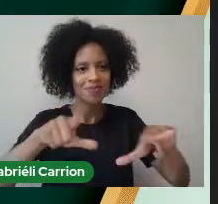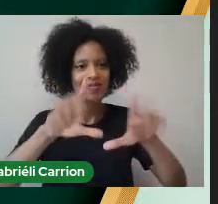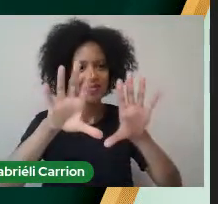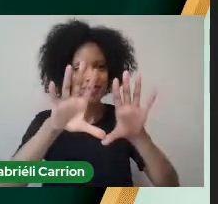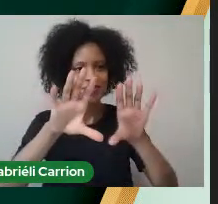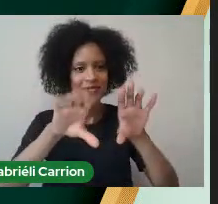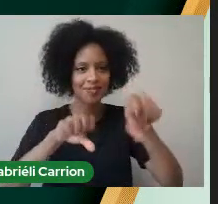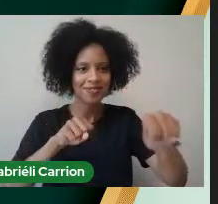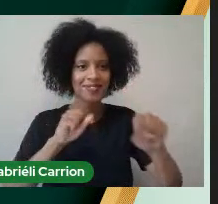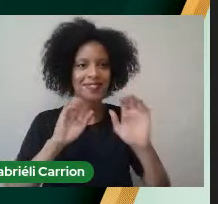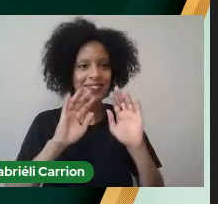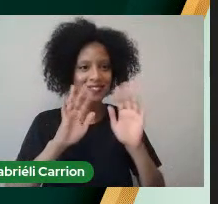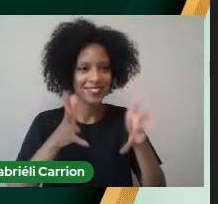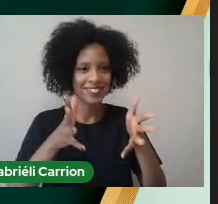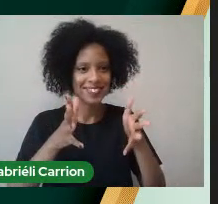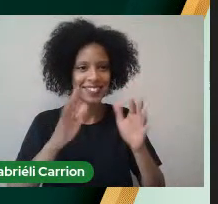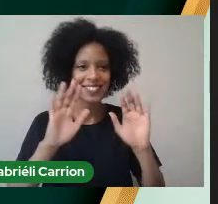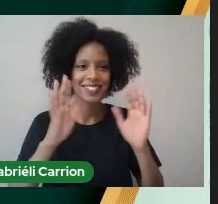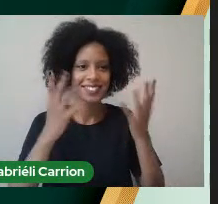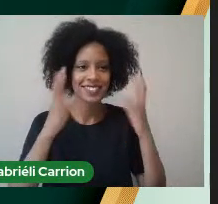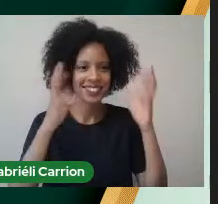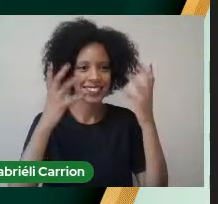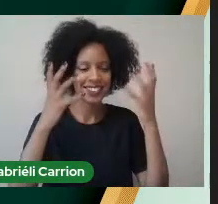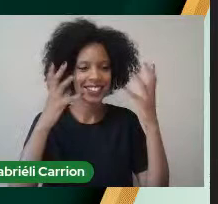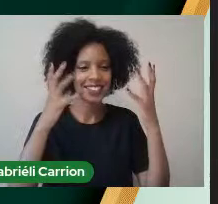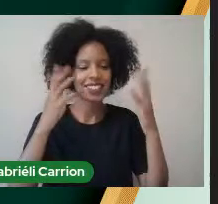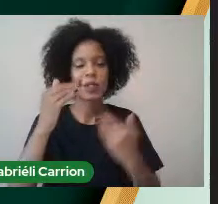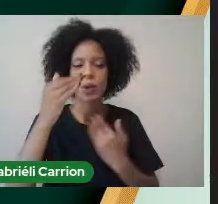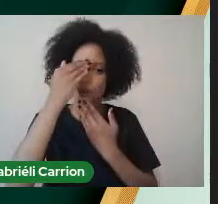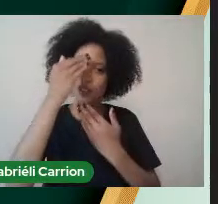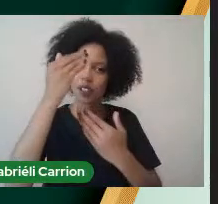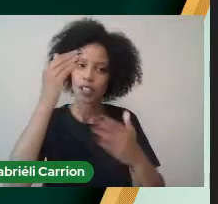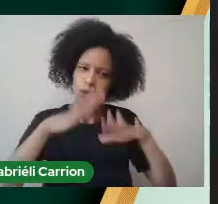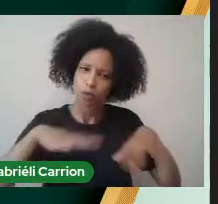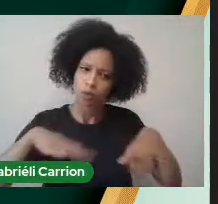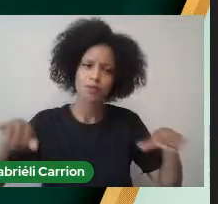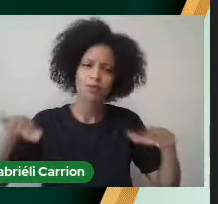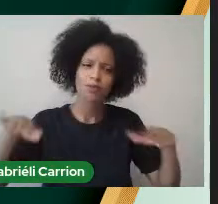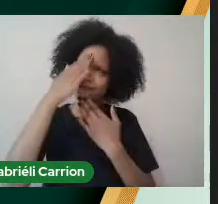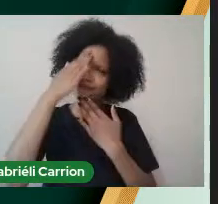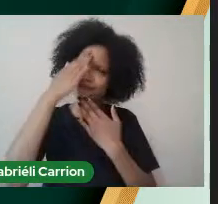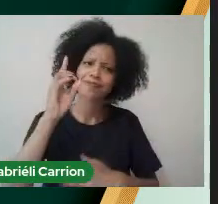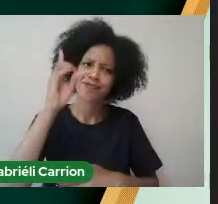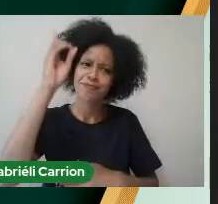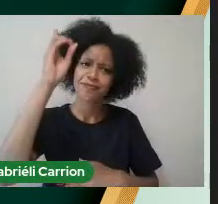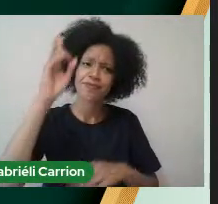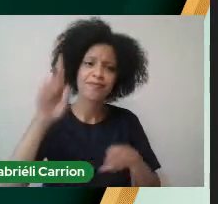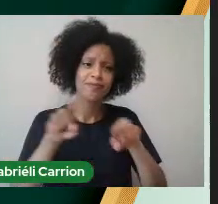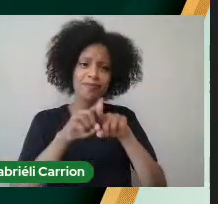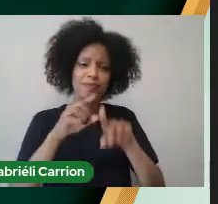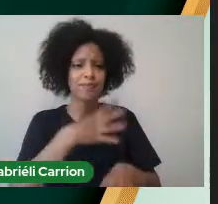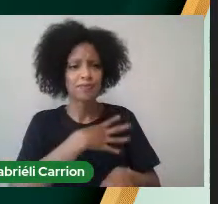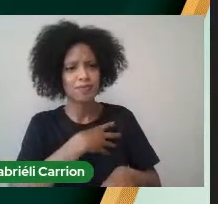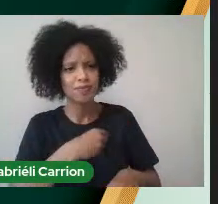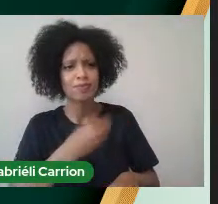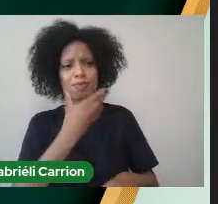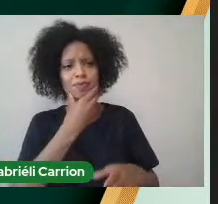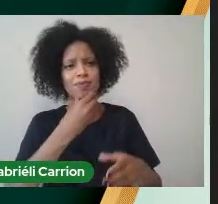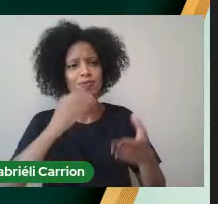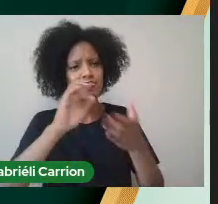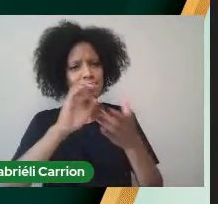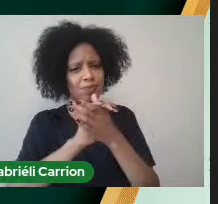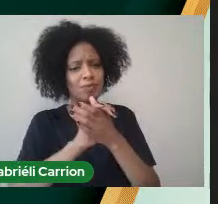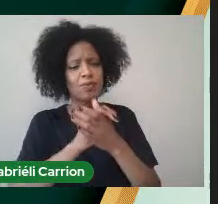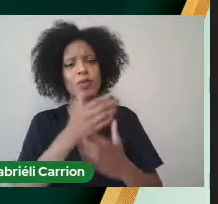Parabéns Obrigada a todos Gratidão primeiramente A Deus Aos meus filhos Ao meu esposo E aos meus